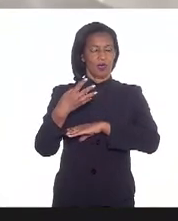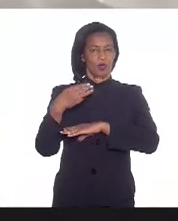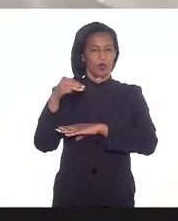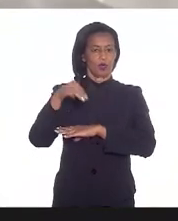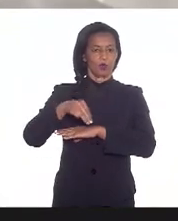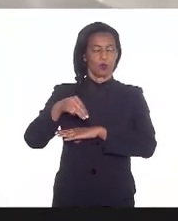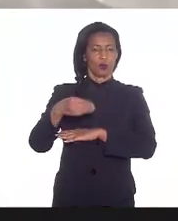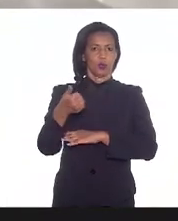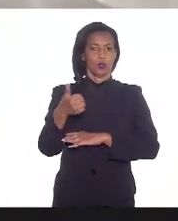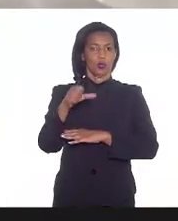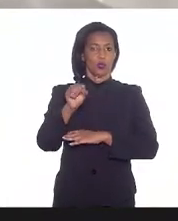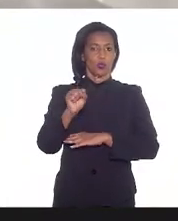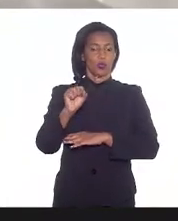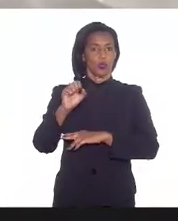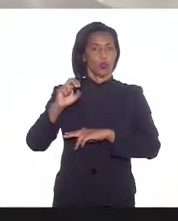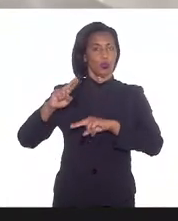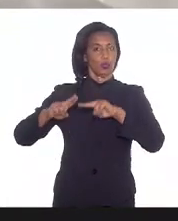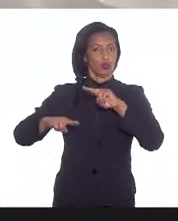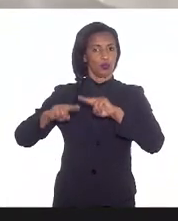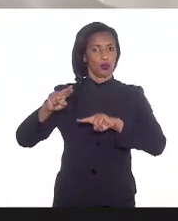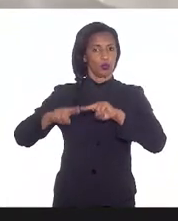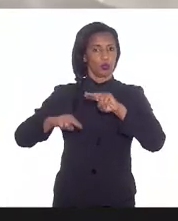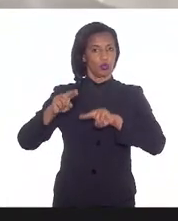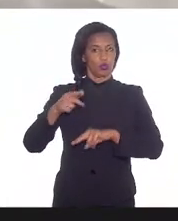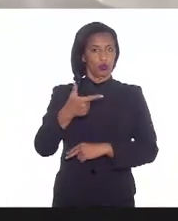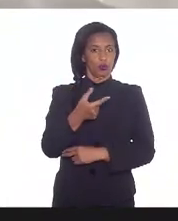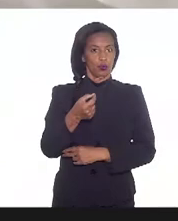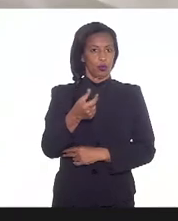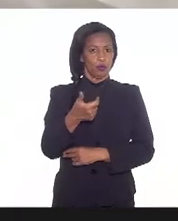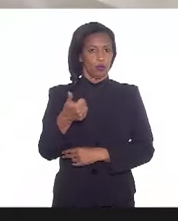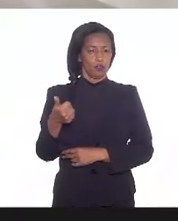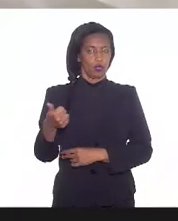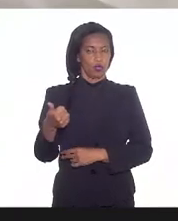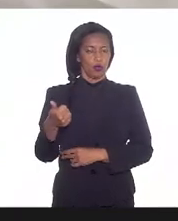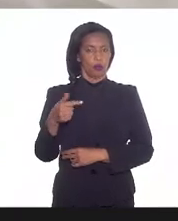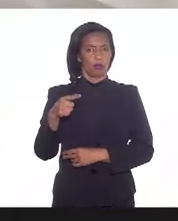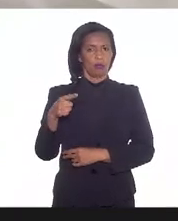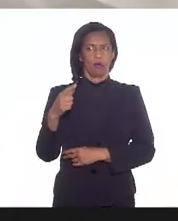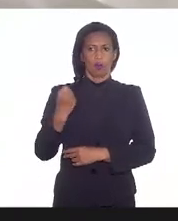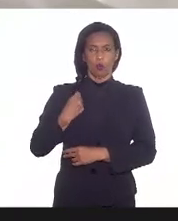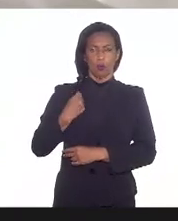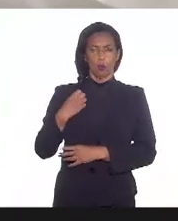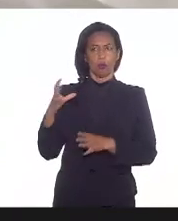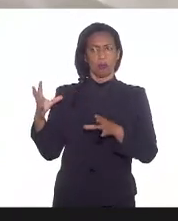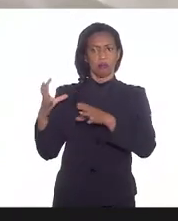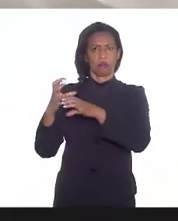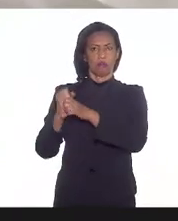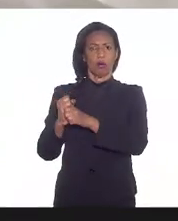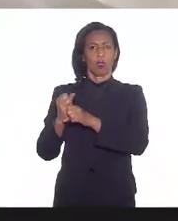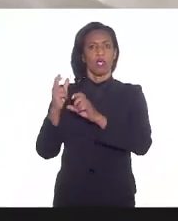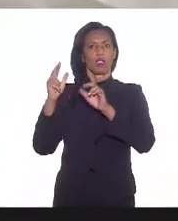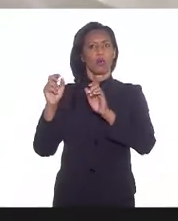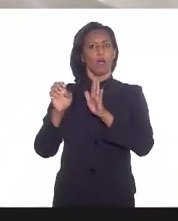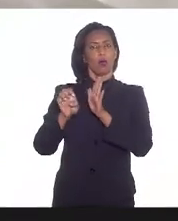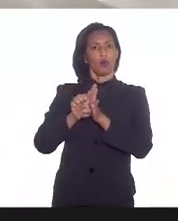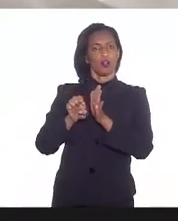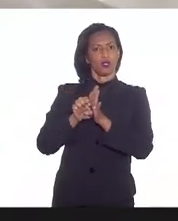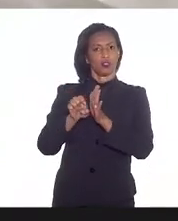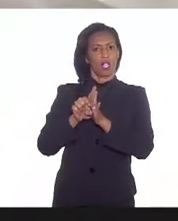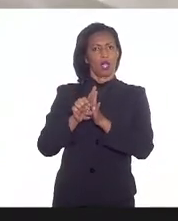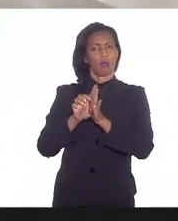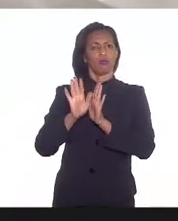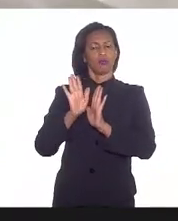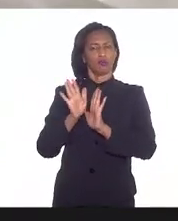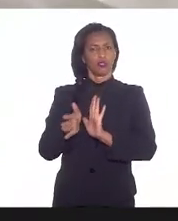dia 18 de junho de 2021, havendo o número regimental conforme edital publicado em 16 de